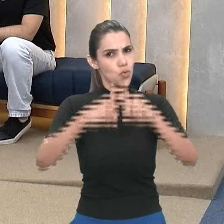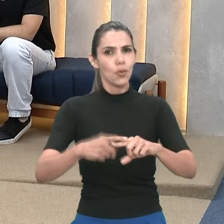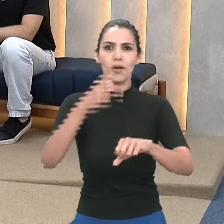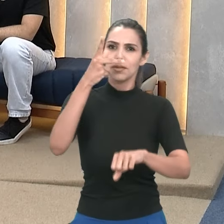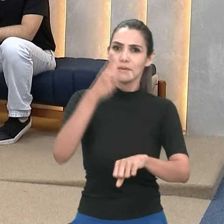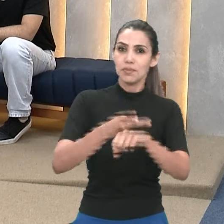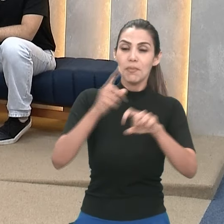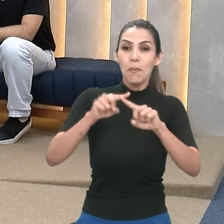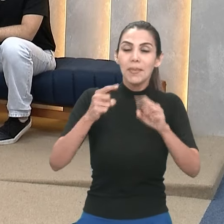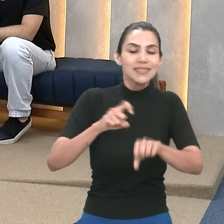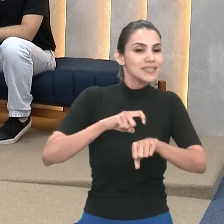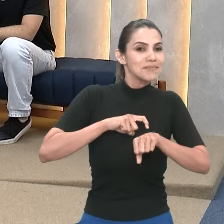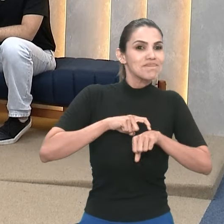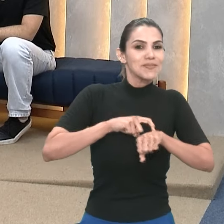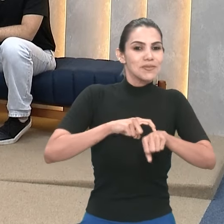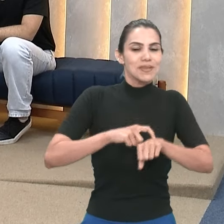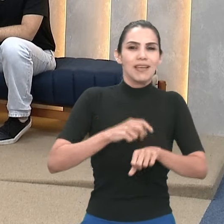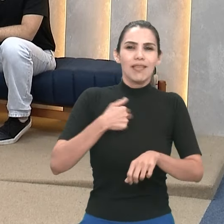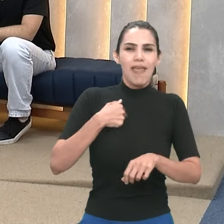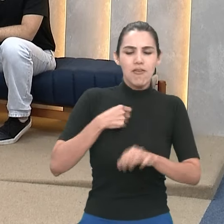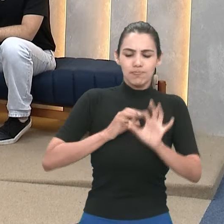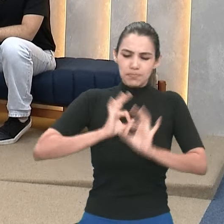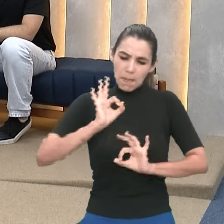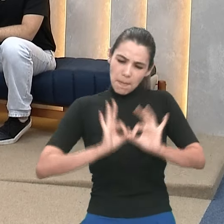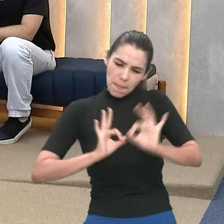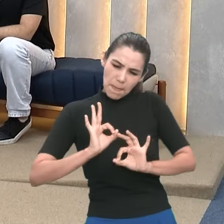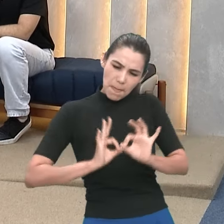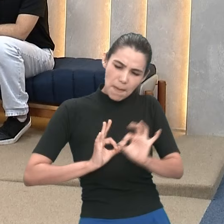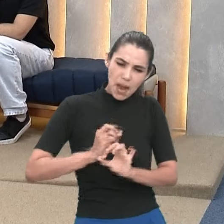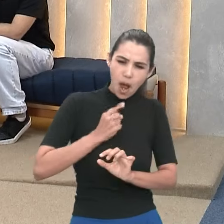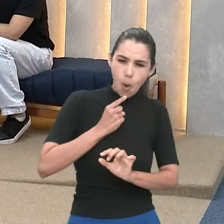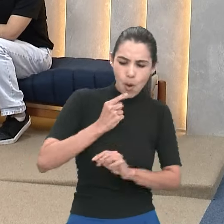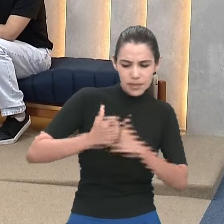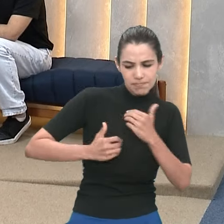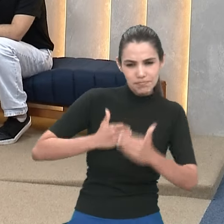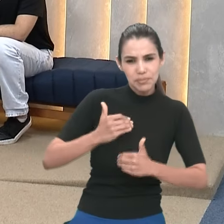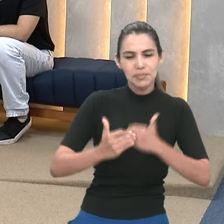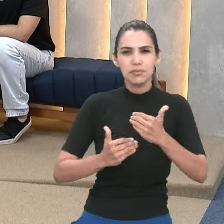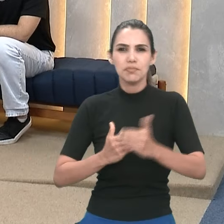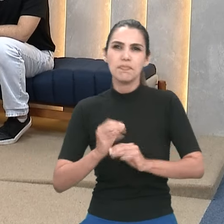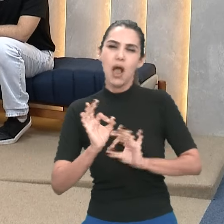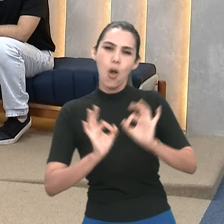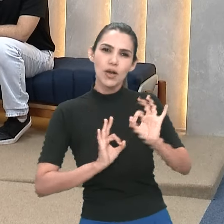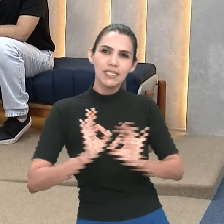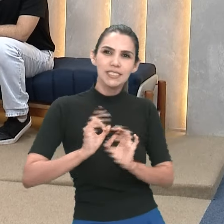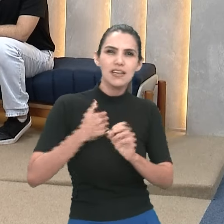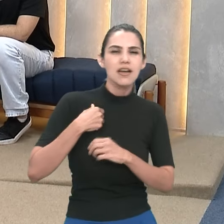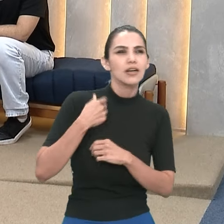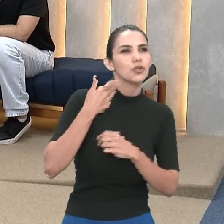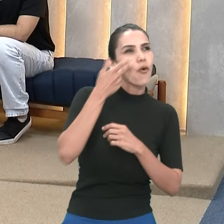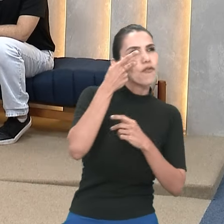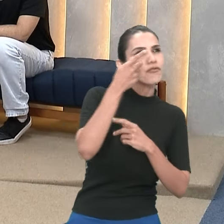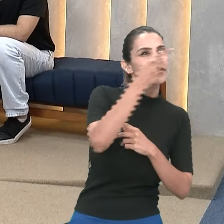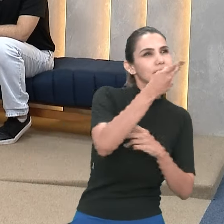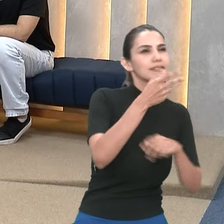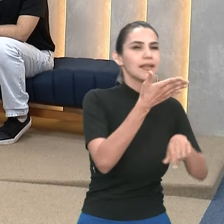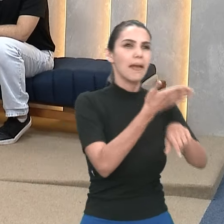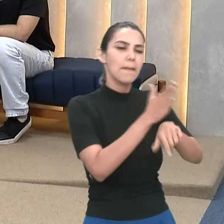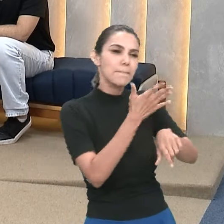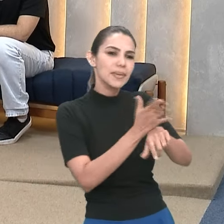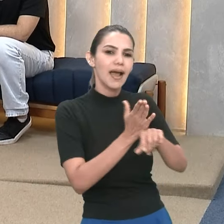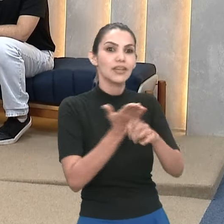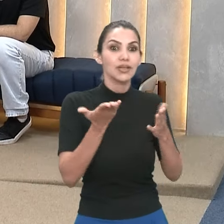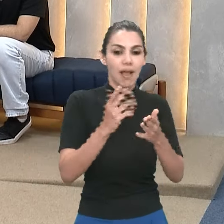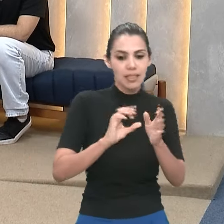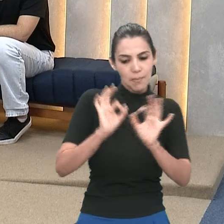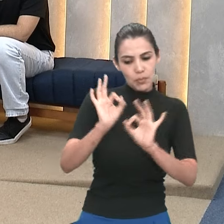momento de mostrar o que eu fiquei um ano no laboratório, ou um ano nas comunidades fazendo, esse é o momento. Então, assim, eu acho